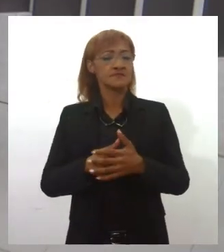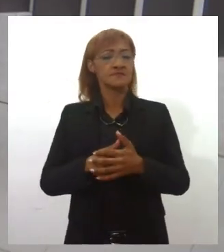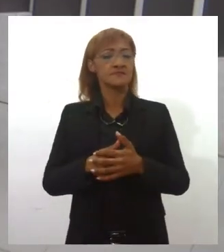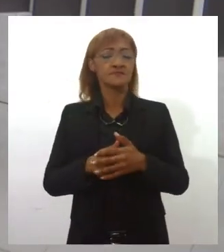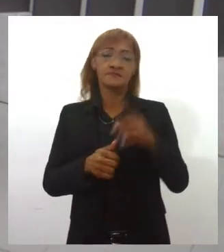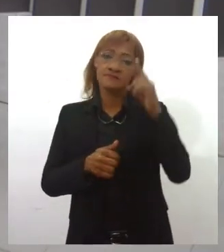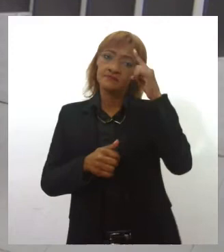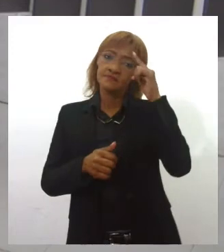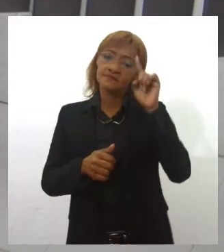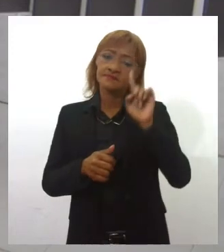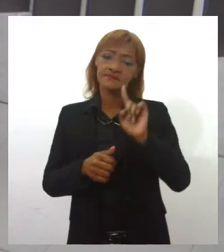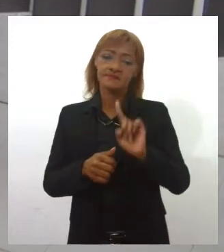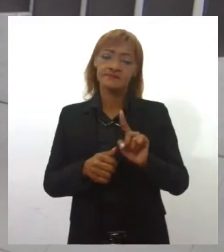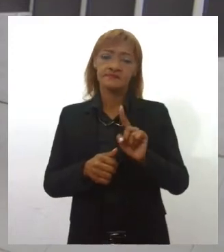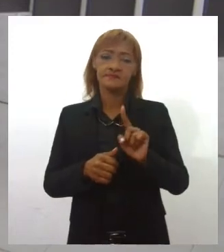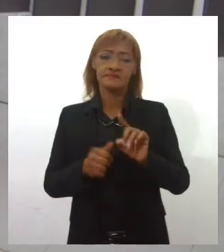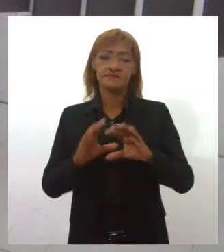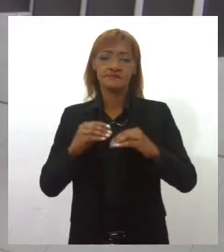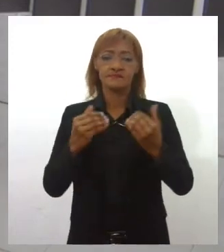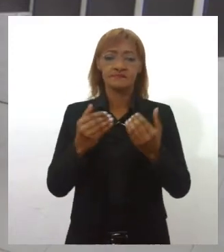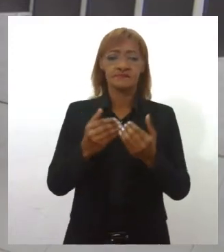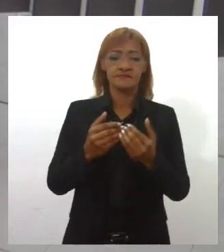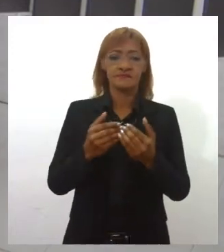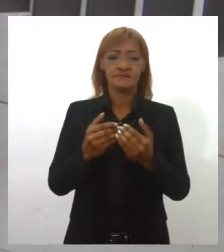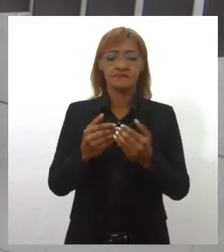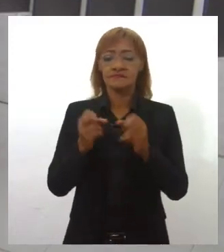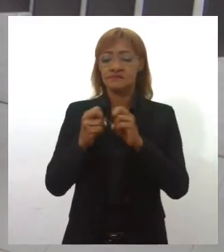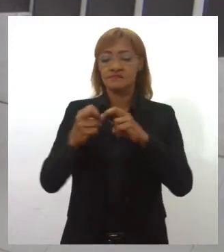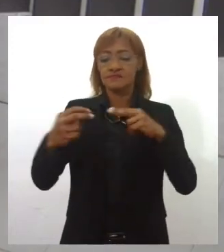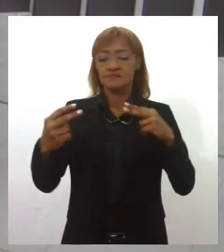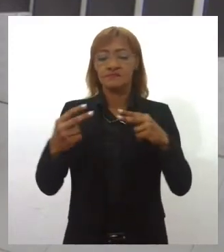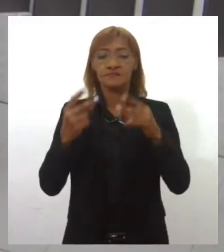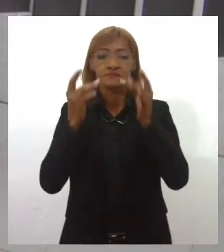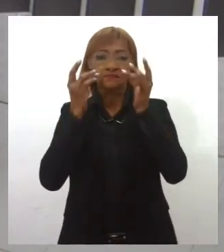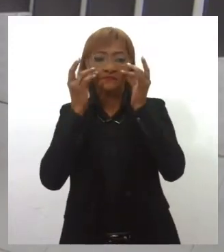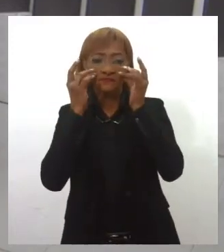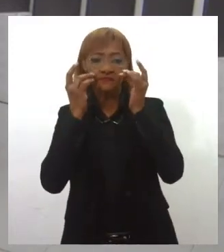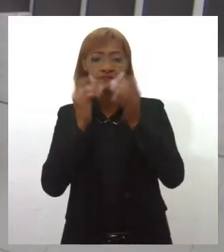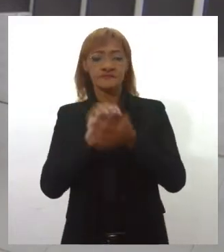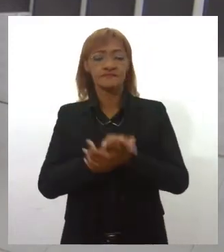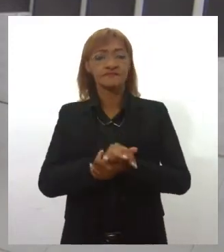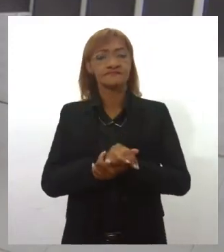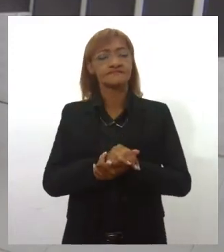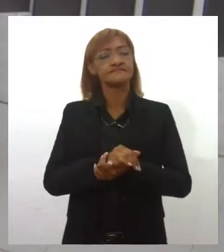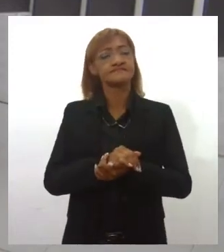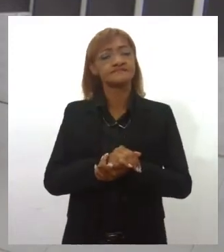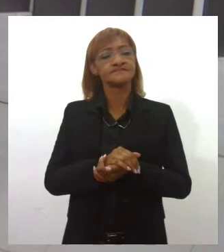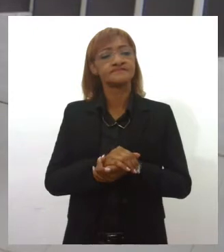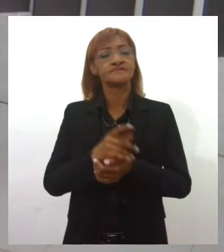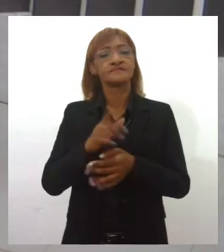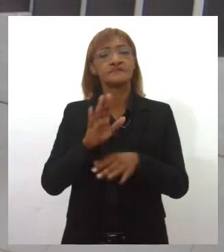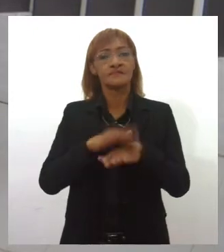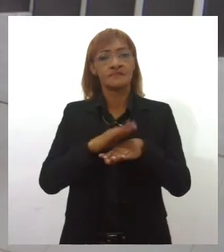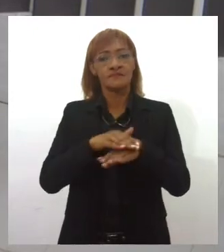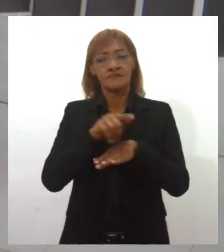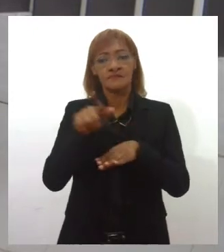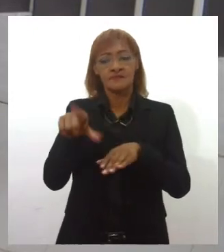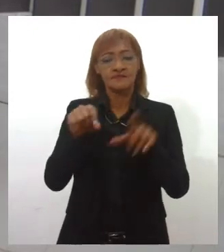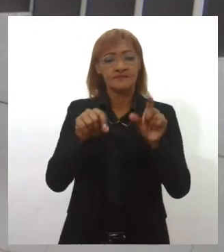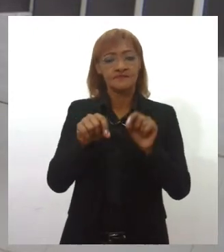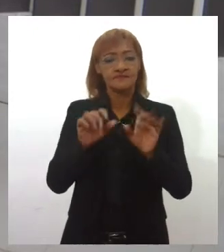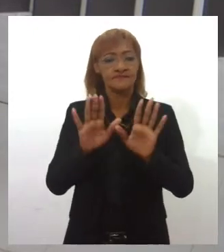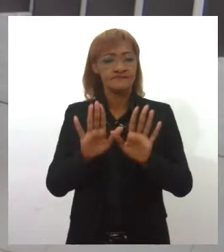conferências municipais estão acontecendo no sistema híbrido, né? Uma parte, é uma opção municipal que é feita. Ser virtual,